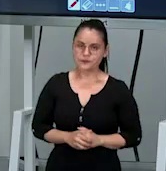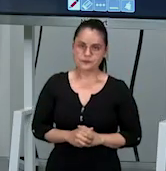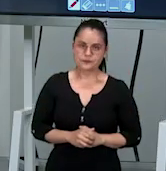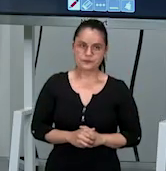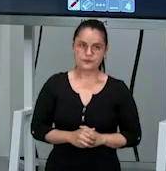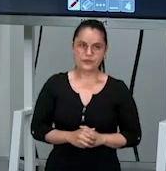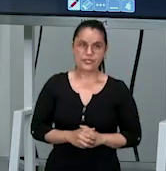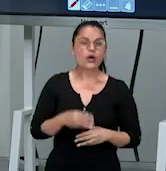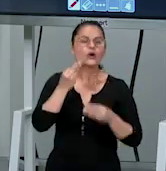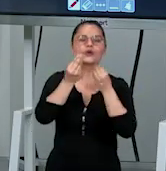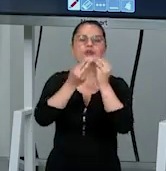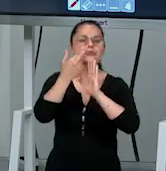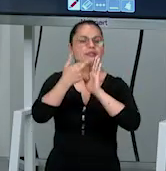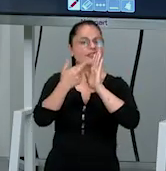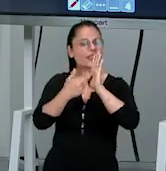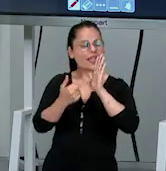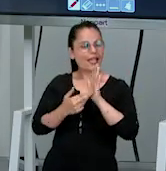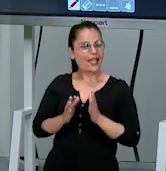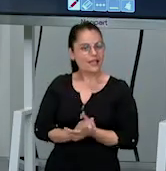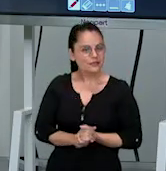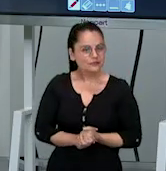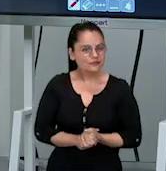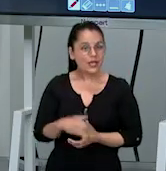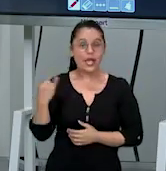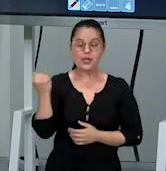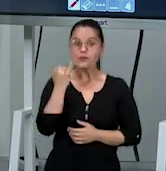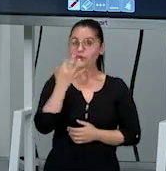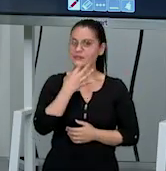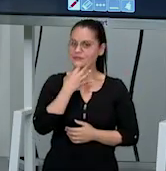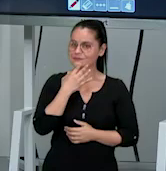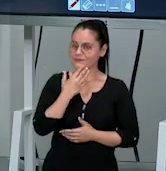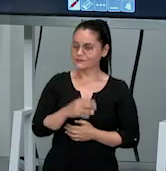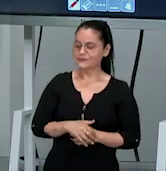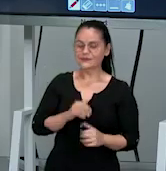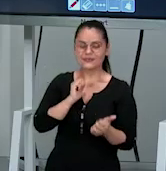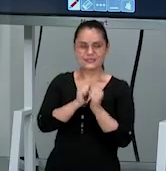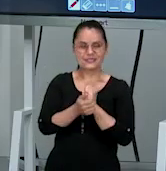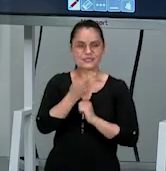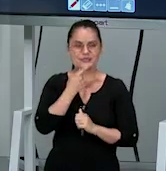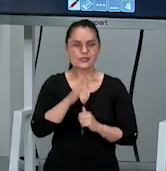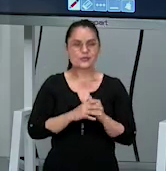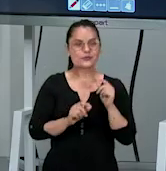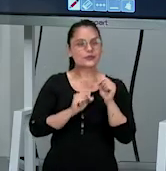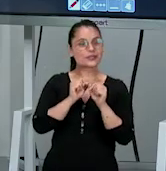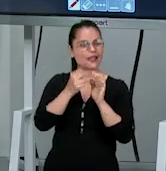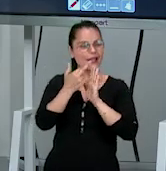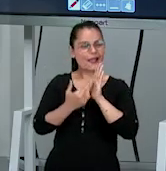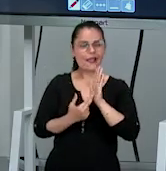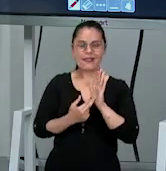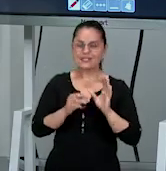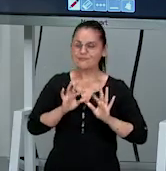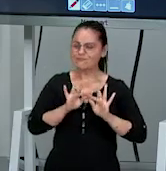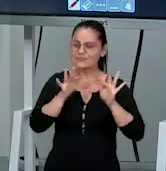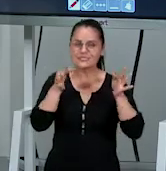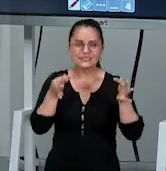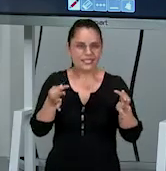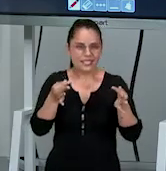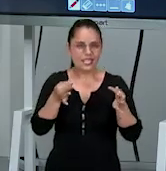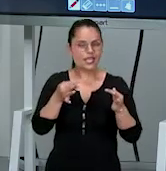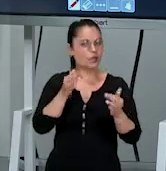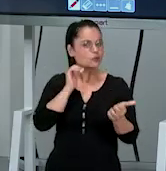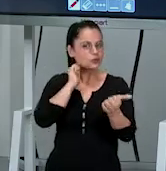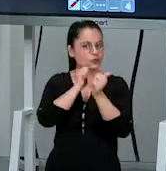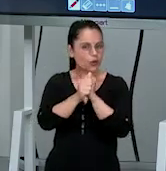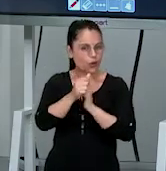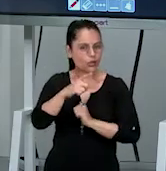Vamos falar da regra? Como eu sempre digo, é importante conhecer a regra do esporte que a gente vai falar. E a regra do vôlei é muito simples. De todos os esportes que a gente